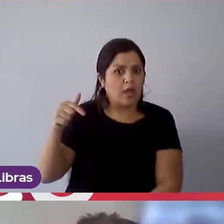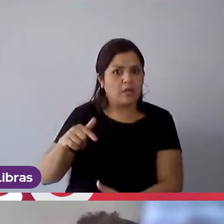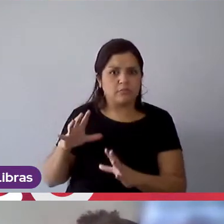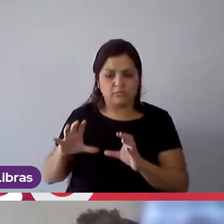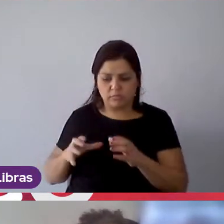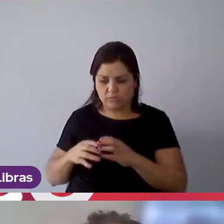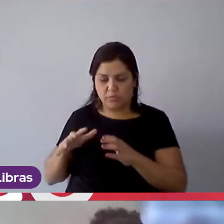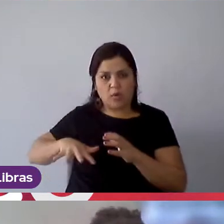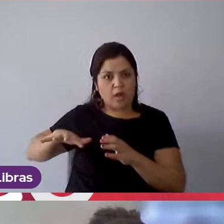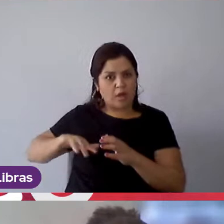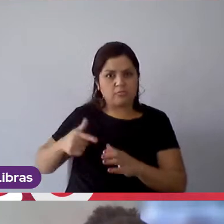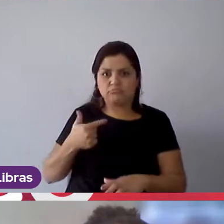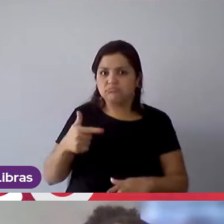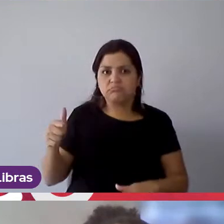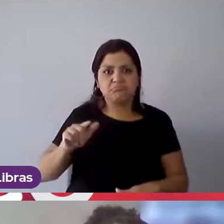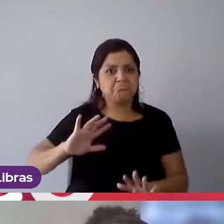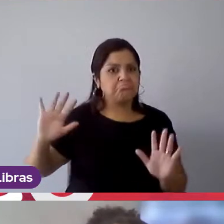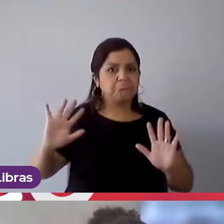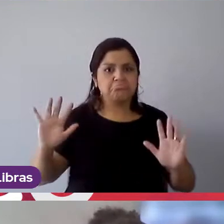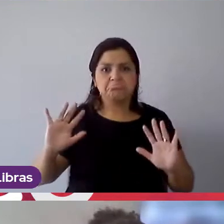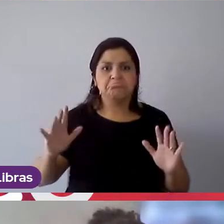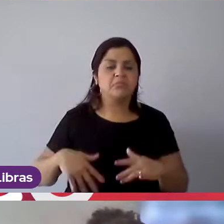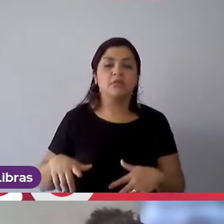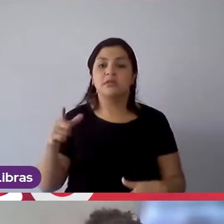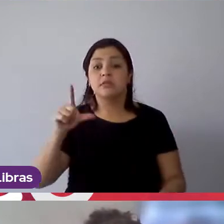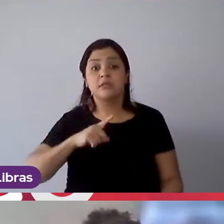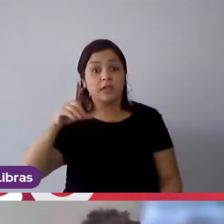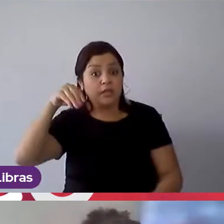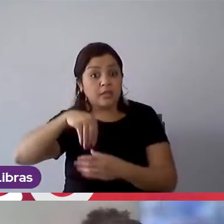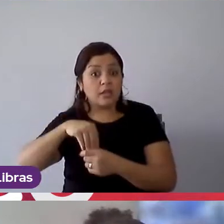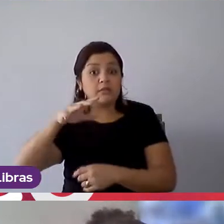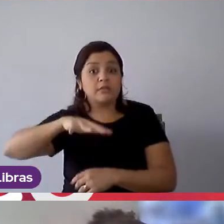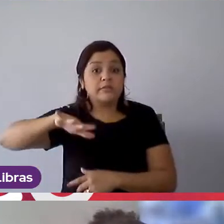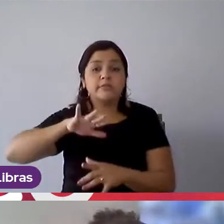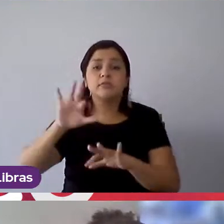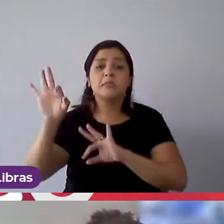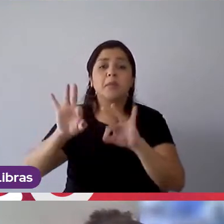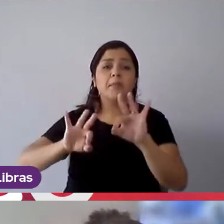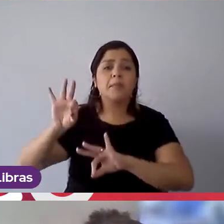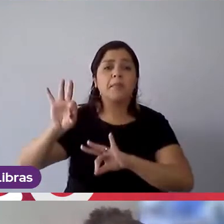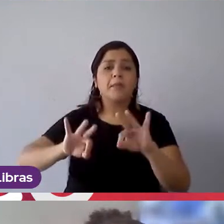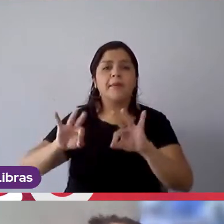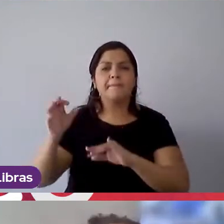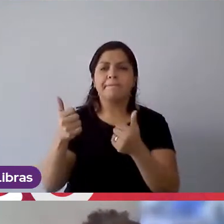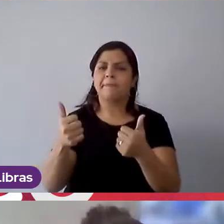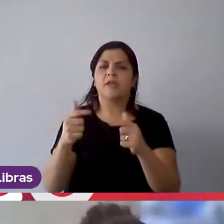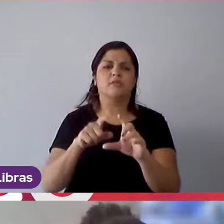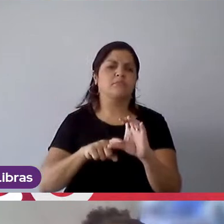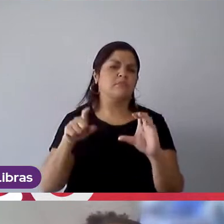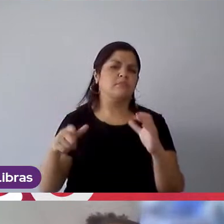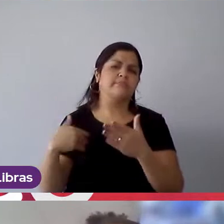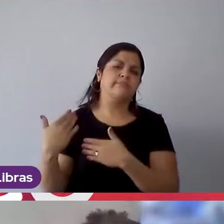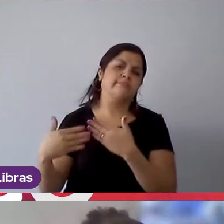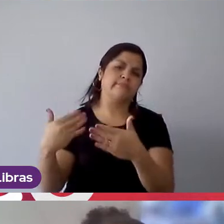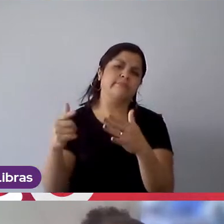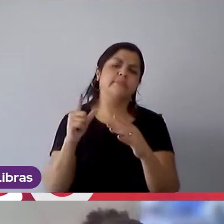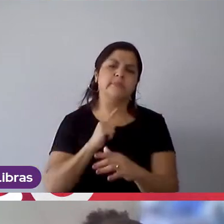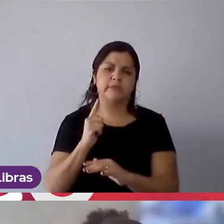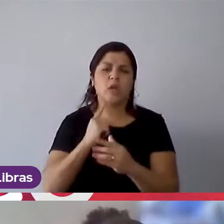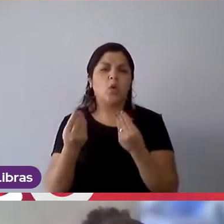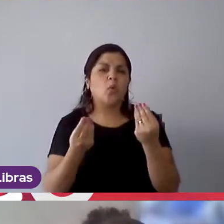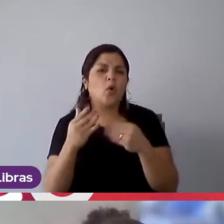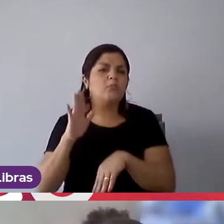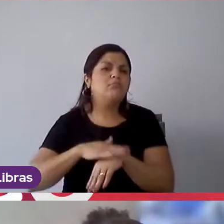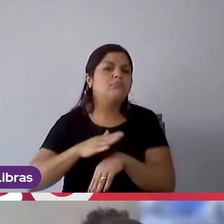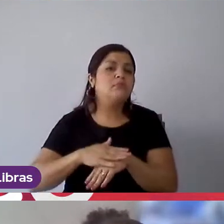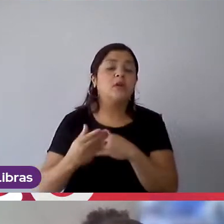não tem essa cobrança excessiva, porque aqui na Mondelez, nós nos programamos muito bem, então a gente tem autonomia de desenvolver como a gente